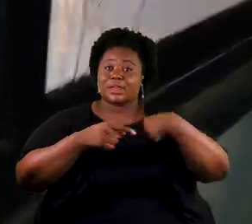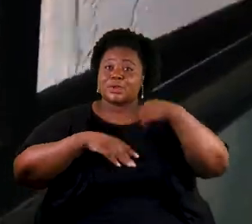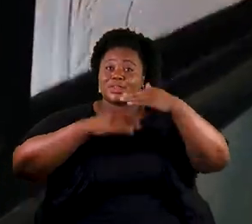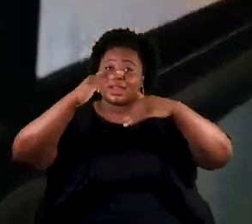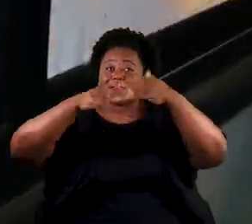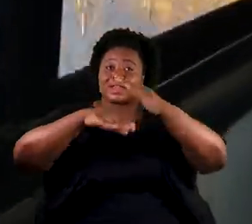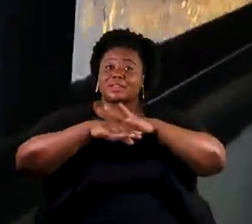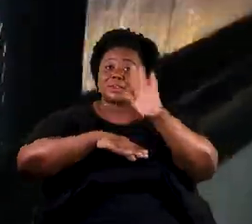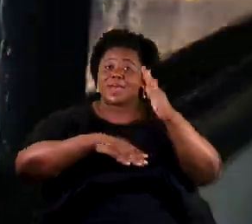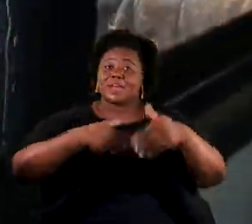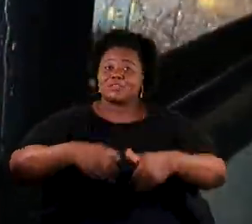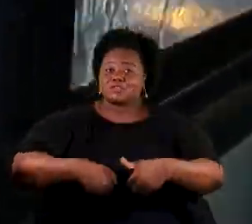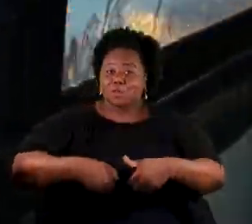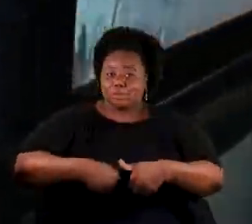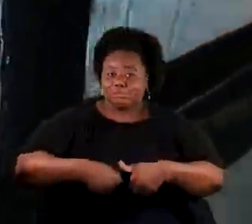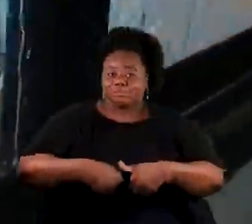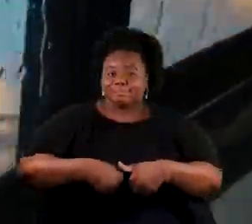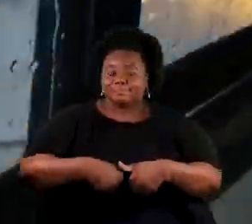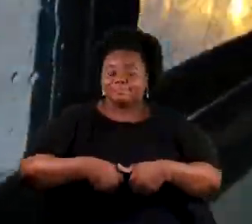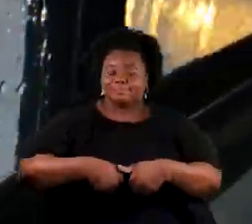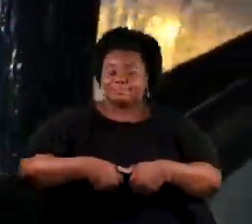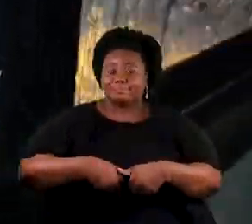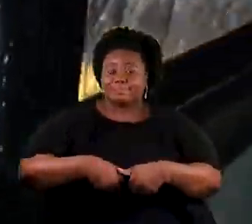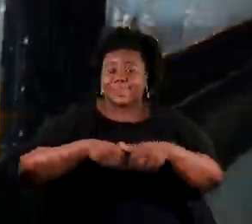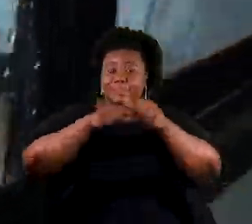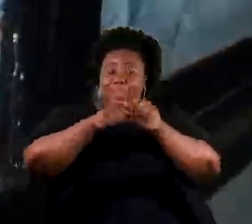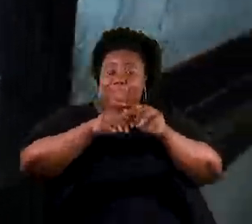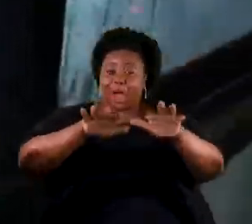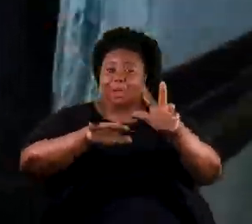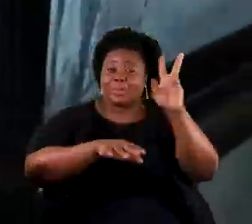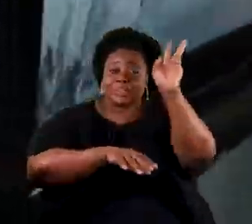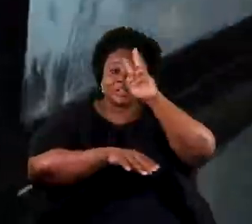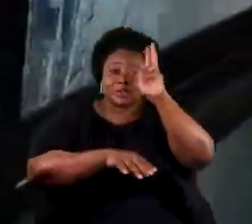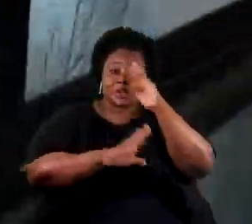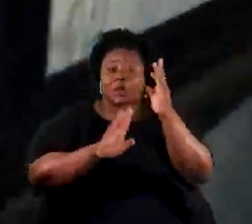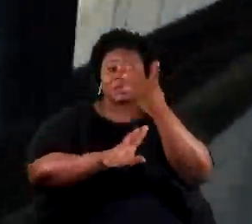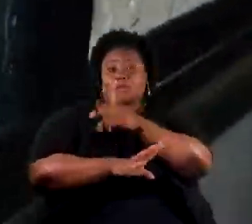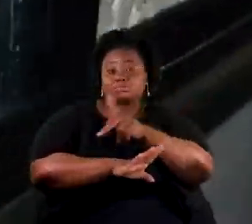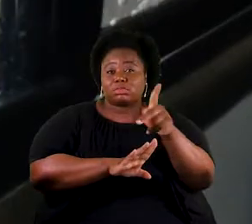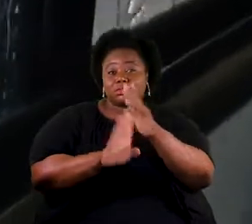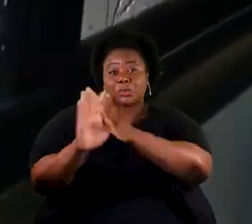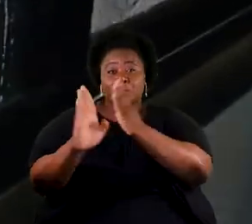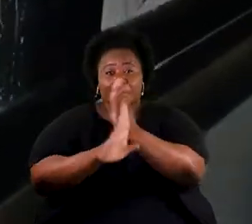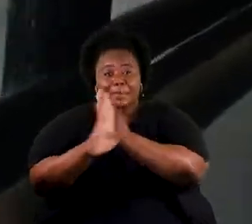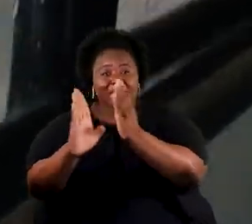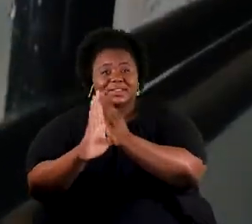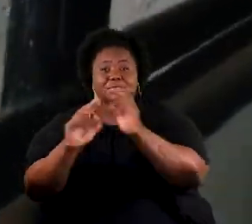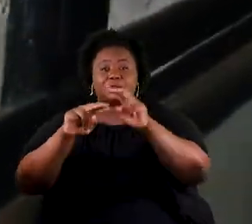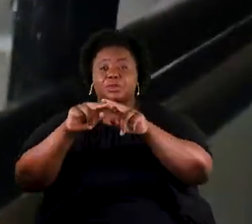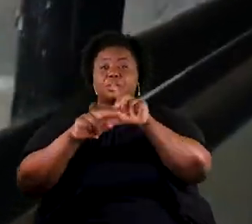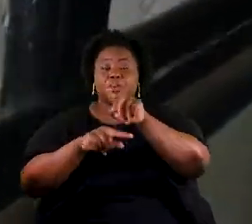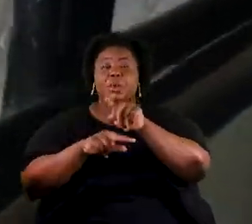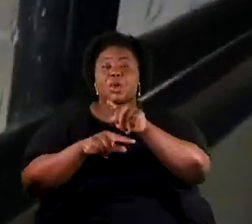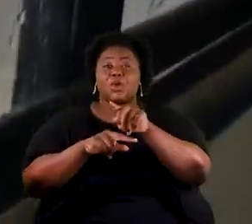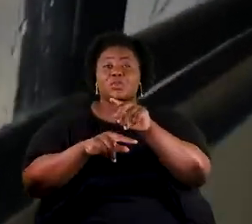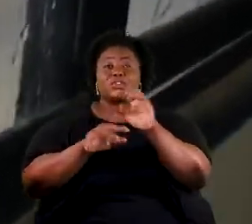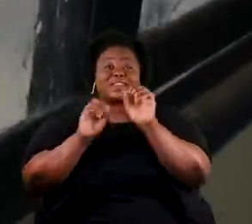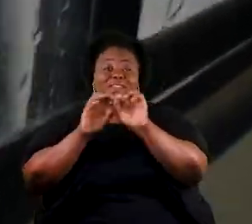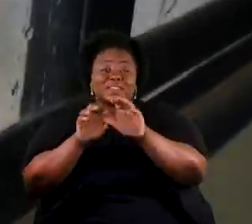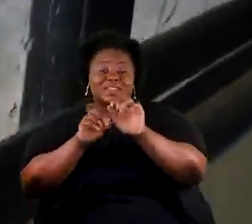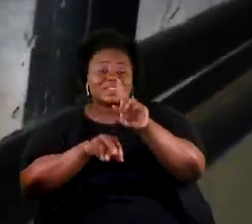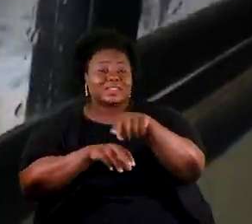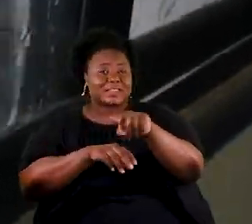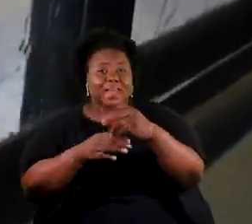cada vez mais no mapa da fome, proliferam-se relatos de professores perseguidos por supostamente serem